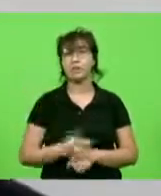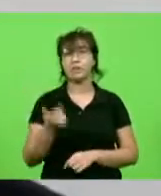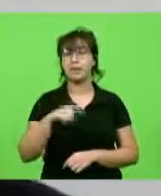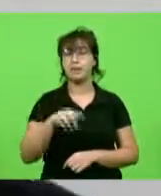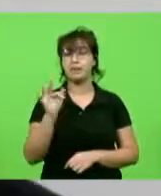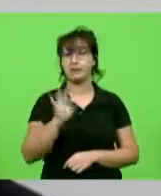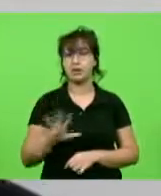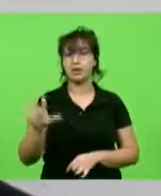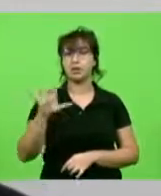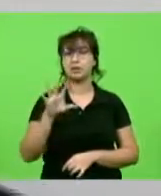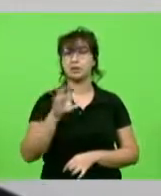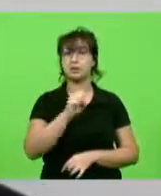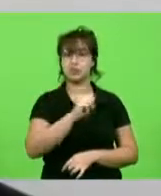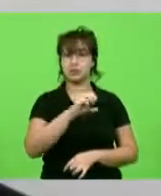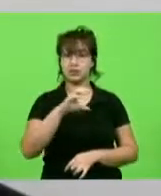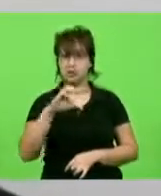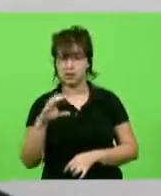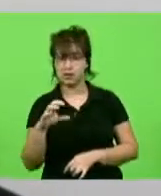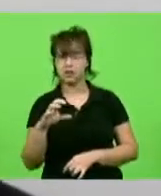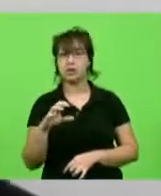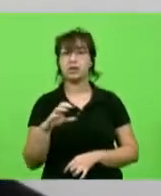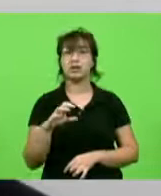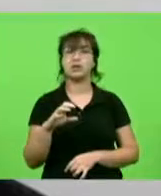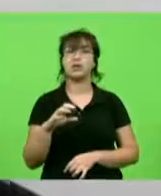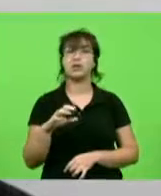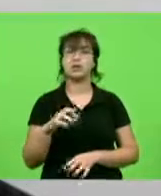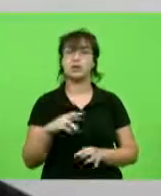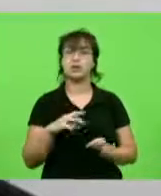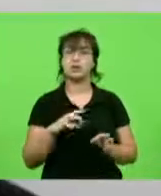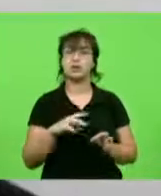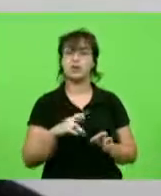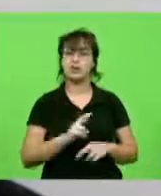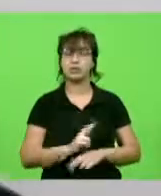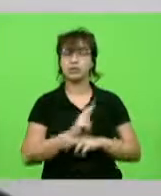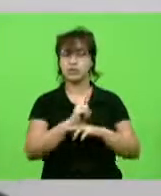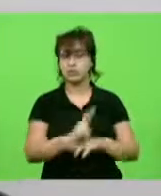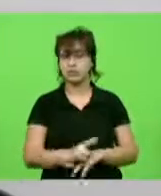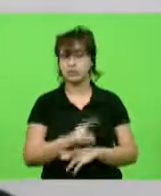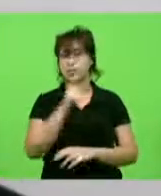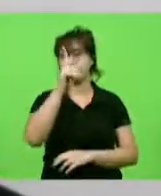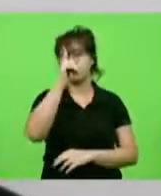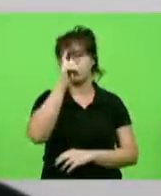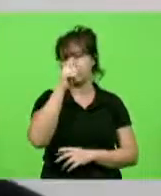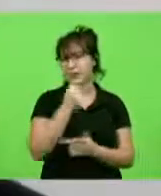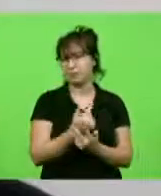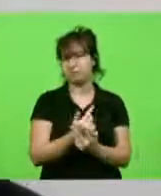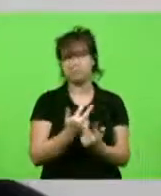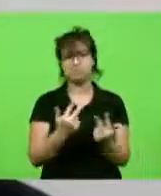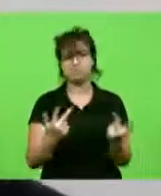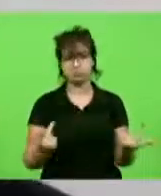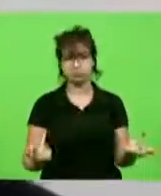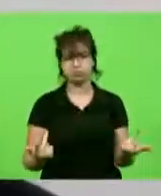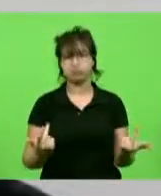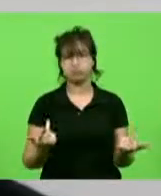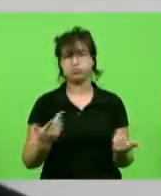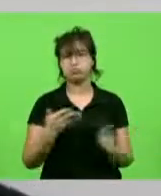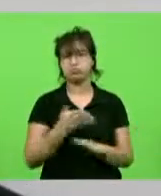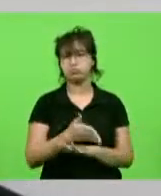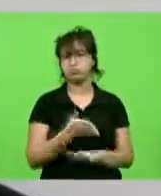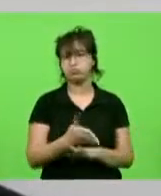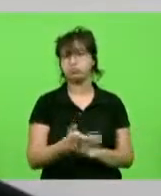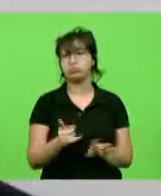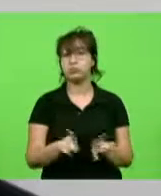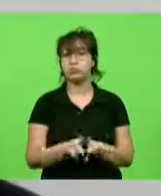Municípios, dos representantes dos nossos hospitais catarinenses, também do